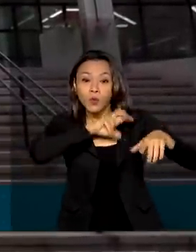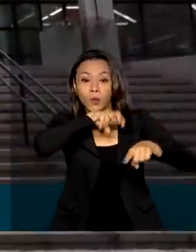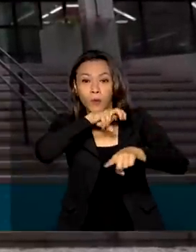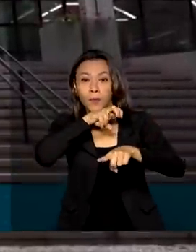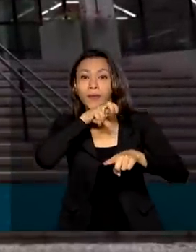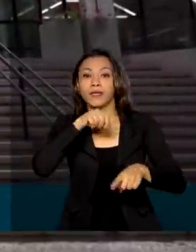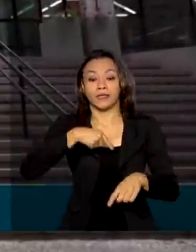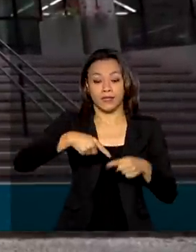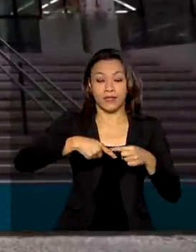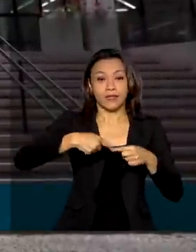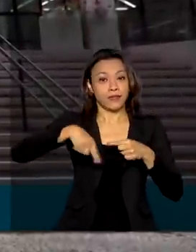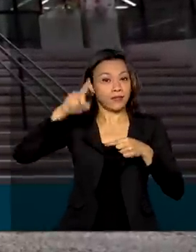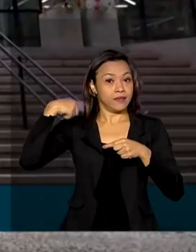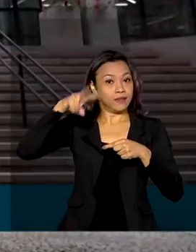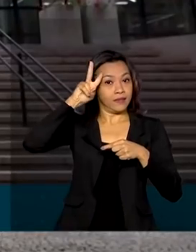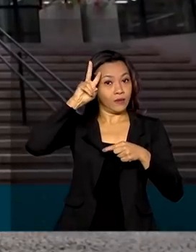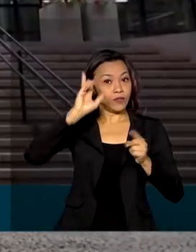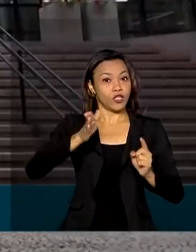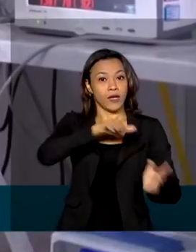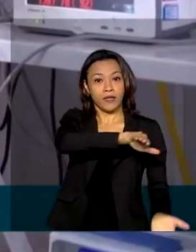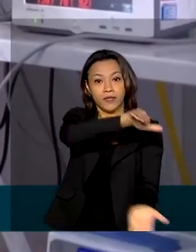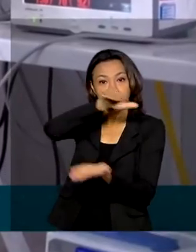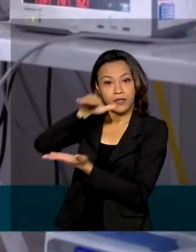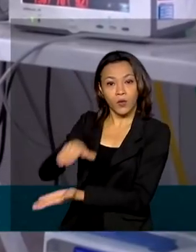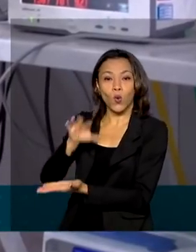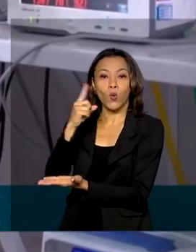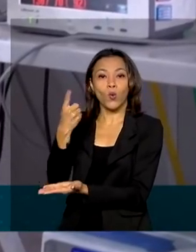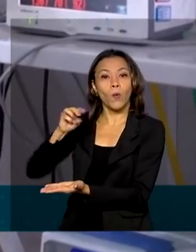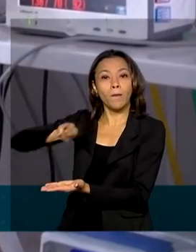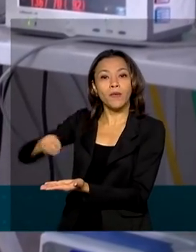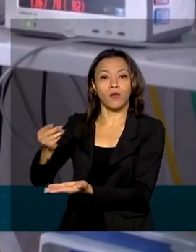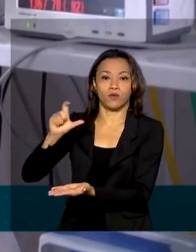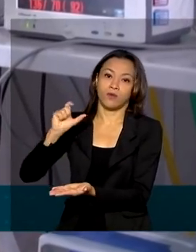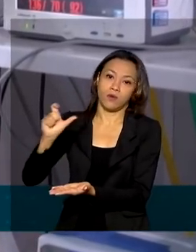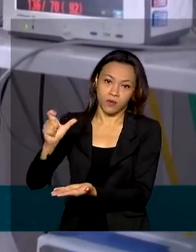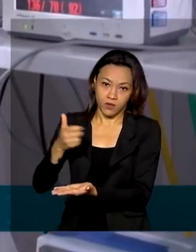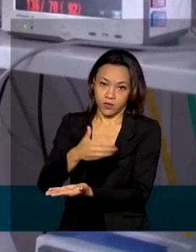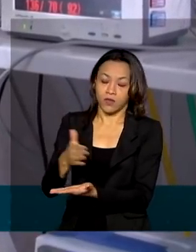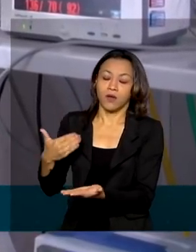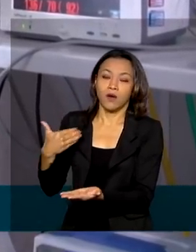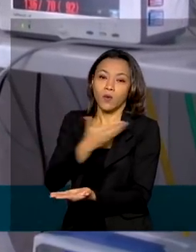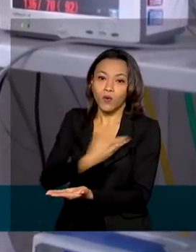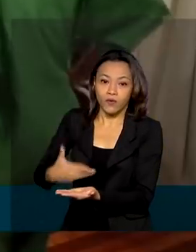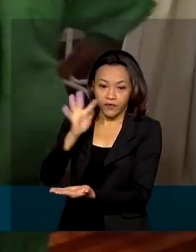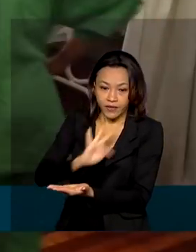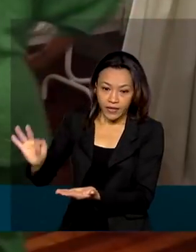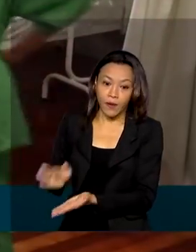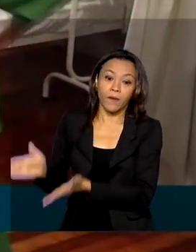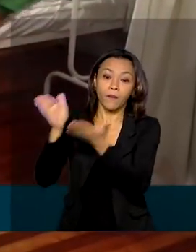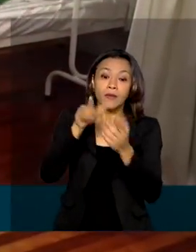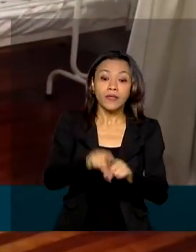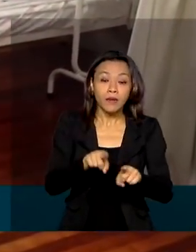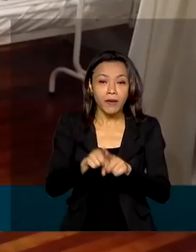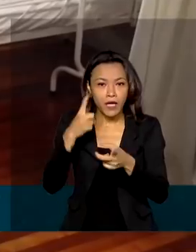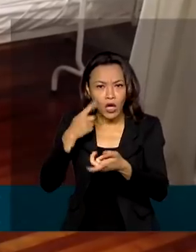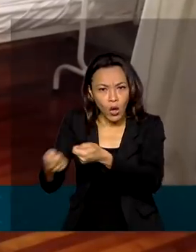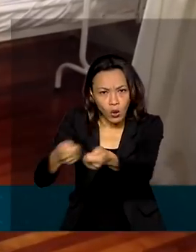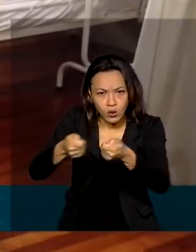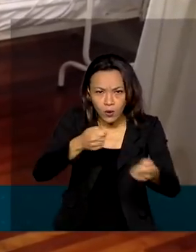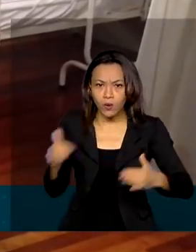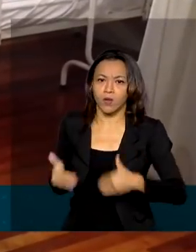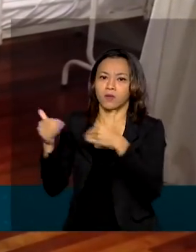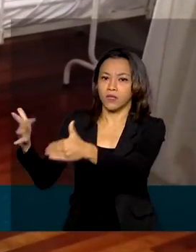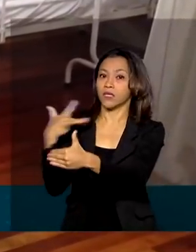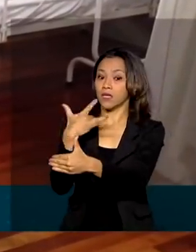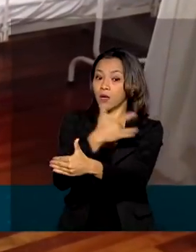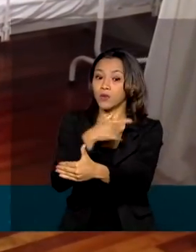-feira mais um milhão de doses ao governo federal. O Ministério da Saúde também monitora os estoques de medicamentos necessários